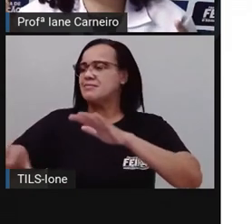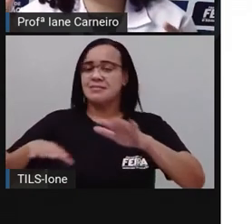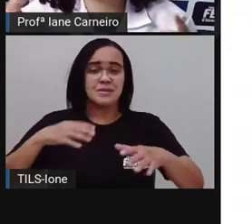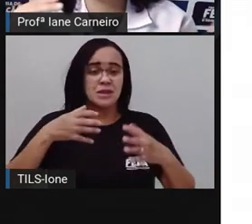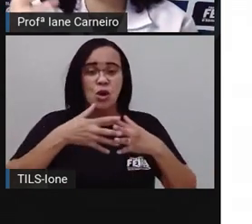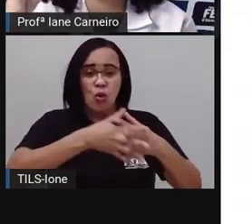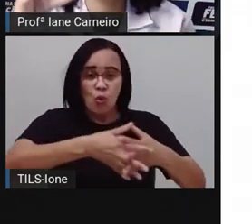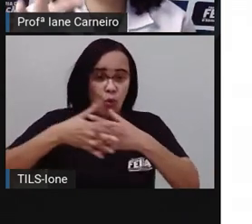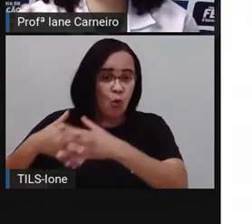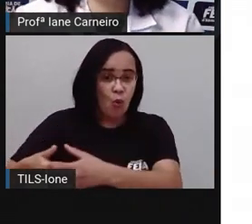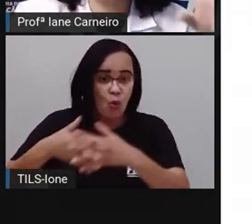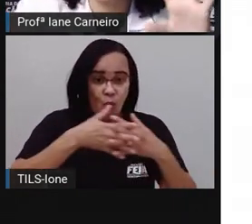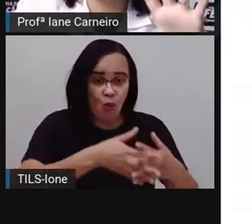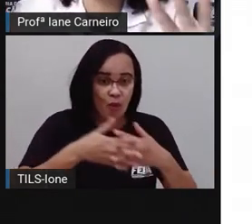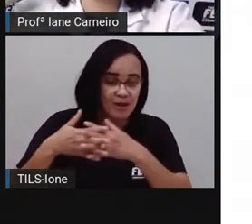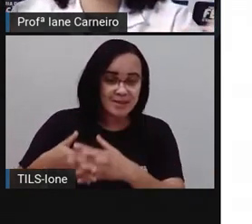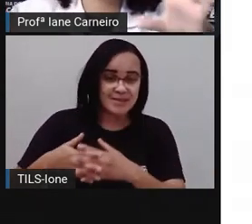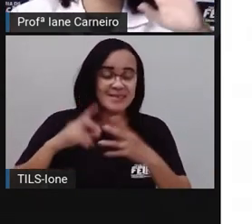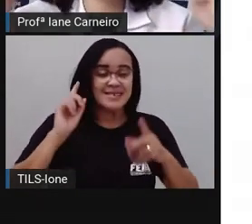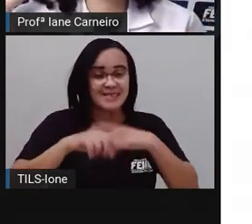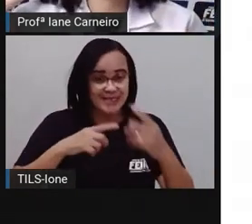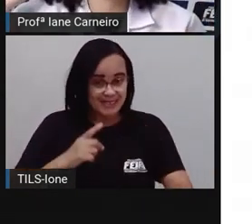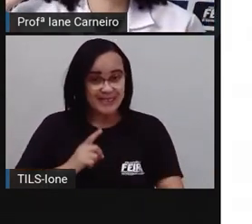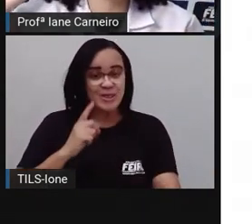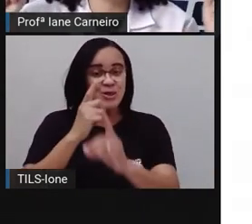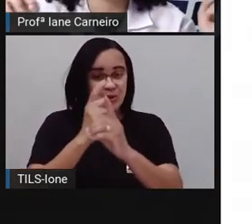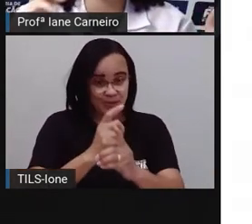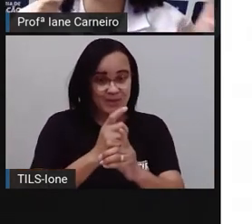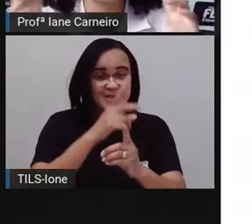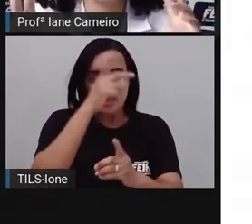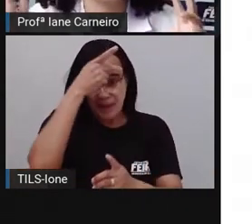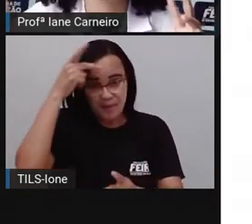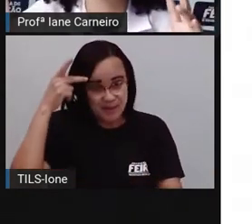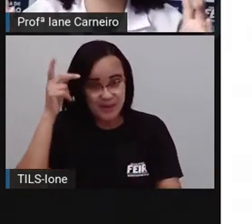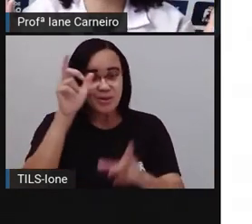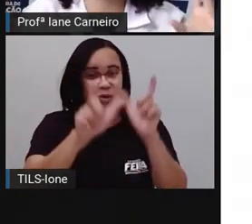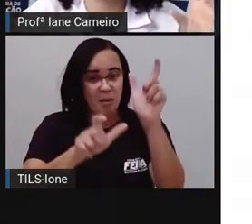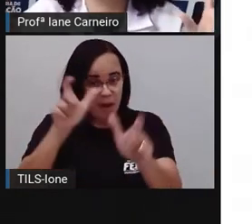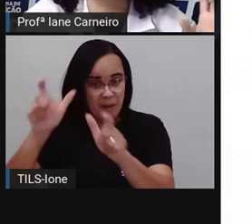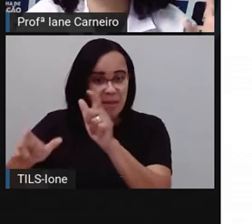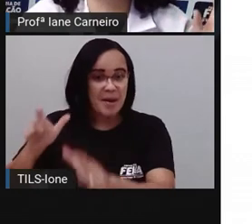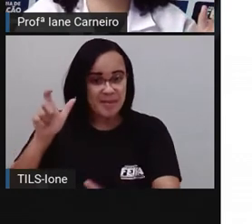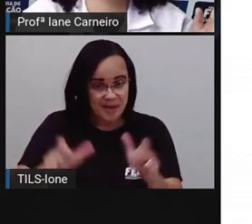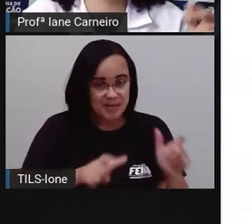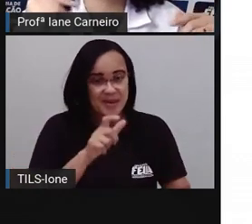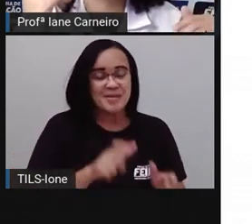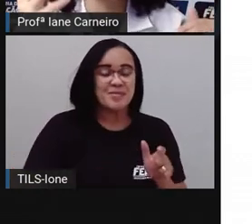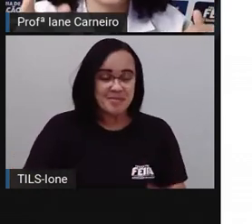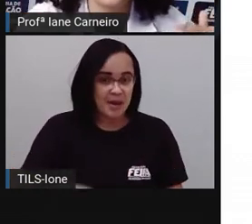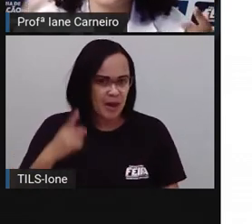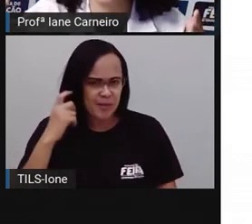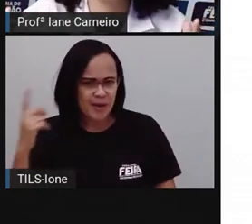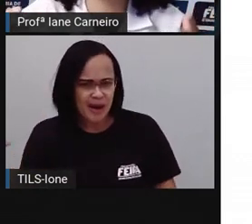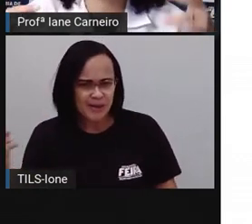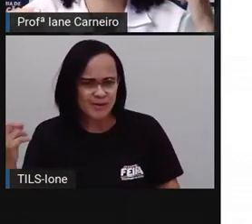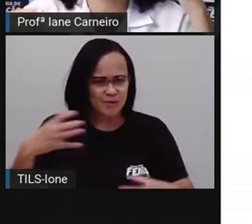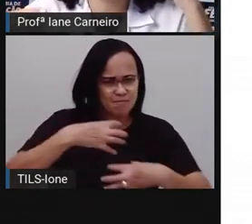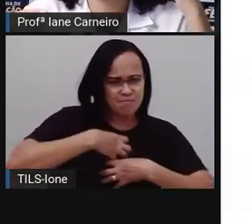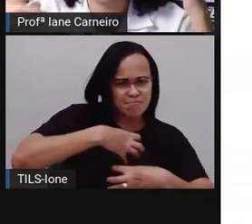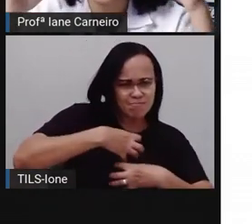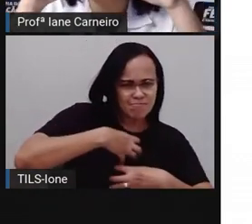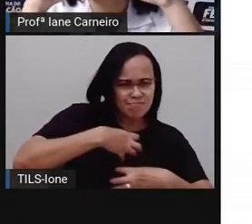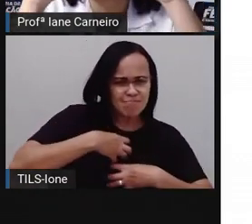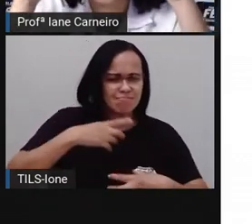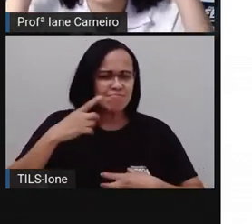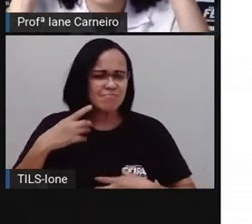E aí, ela vai ter que ir encontrando as pessoas, E aí, cada um vai fazendo um barulho, né? Faz um som, emite um som pra que a